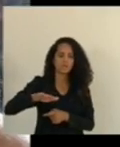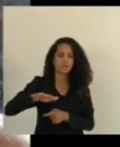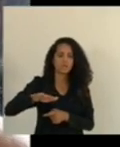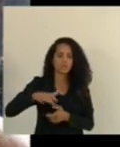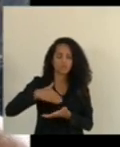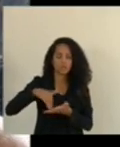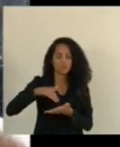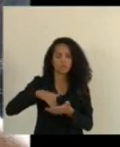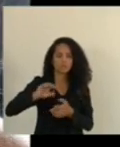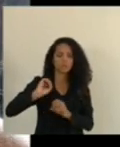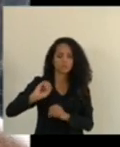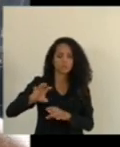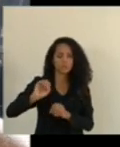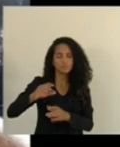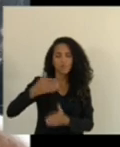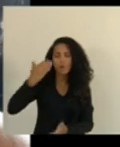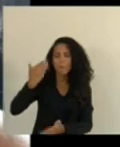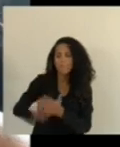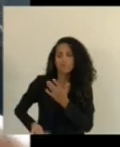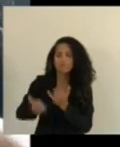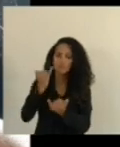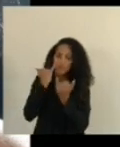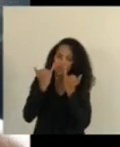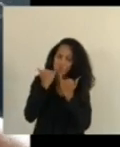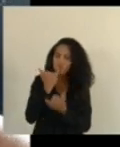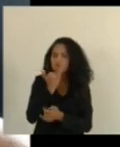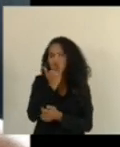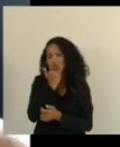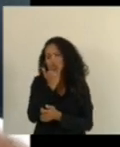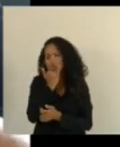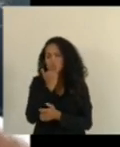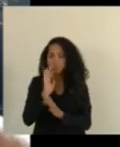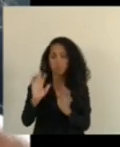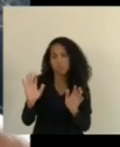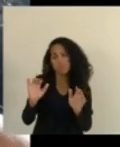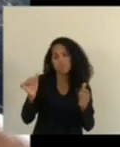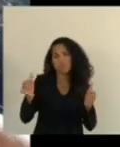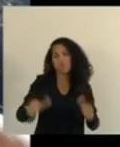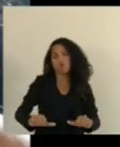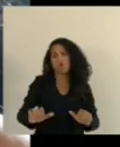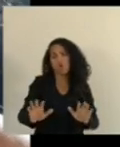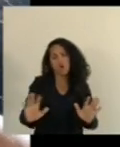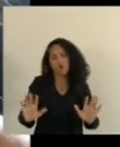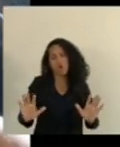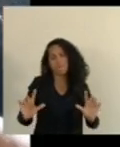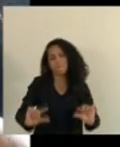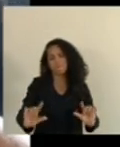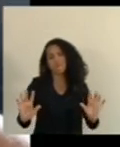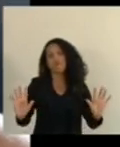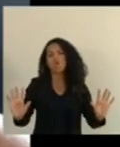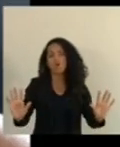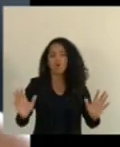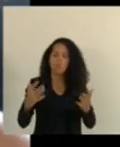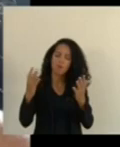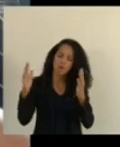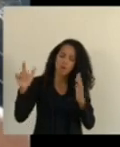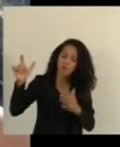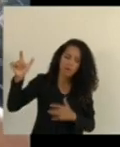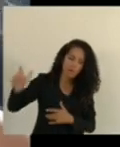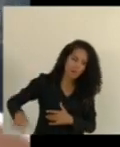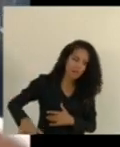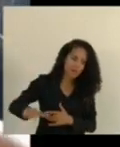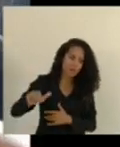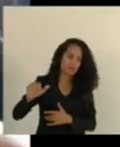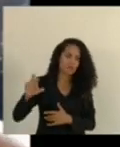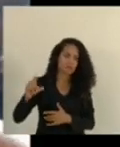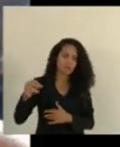educação e acabei perdendo uma parte do debate menos mal parabéns deputado Luciano por ter salvo